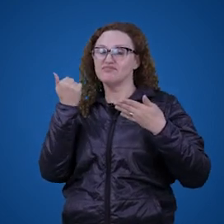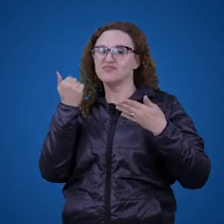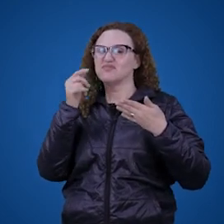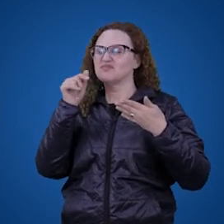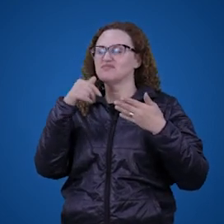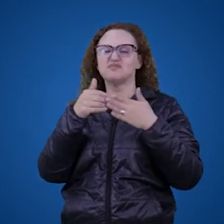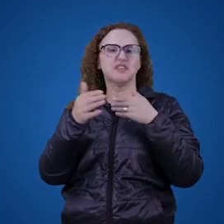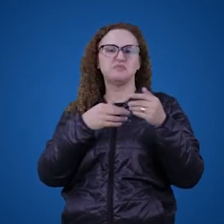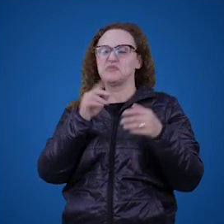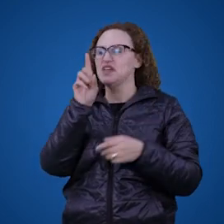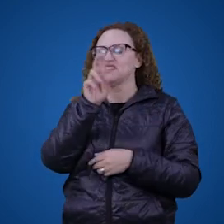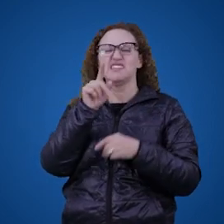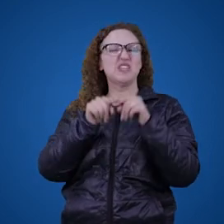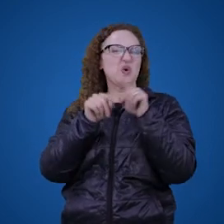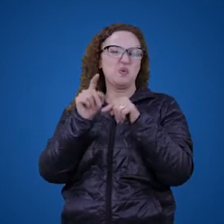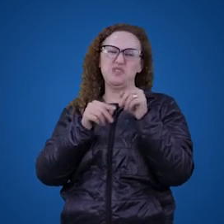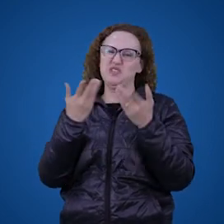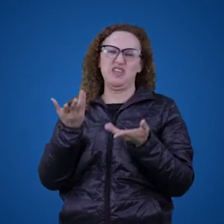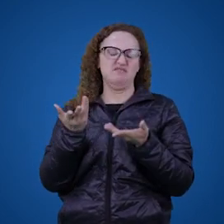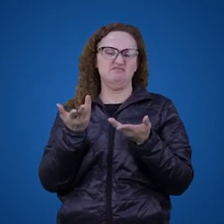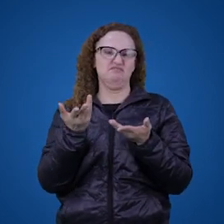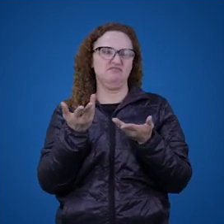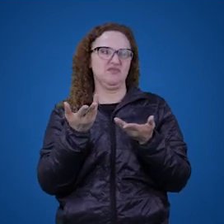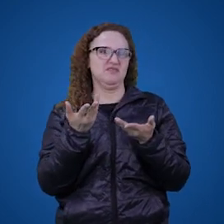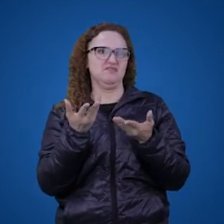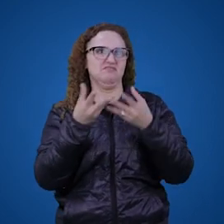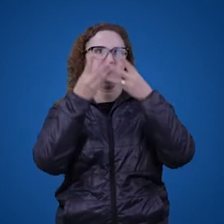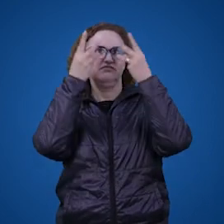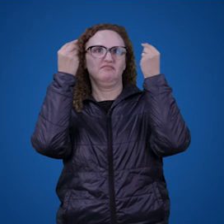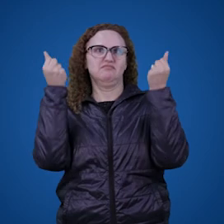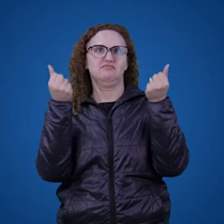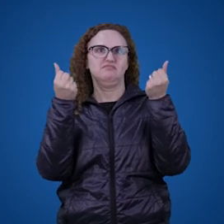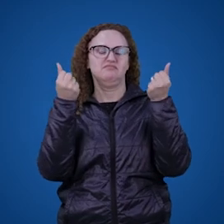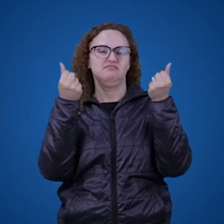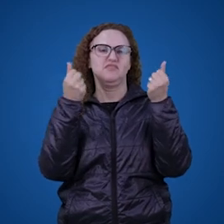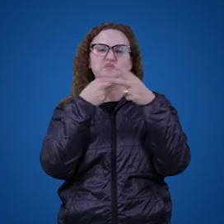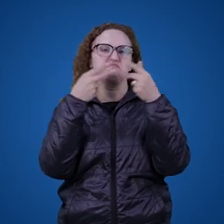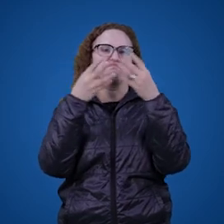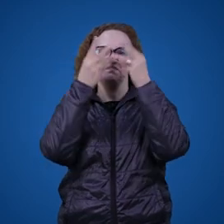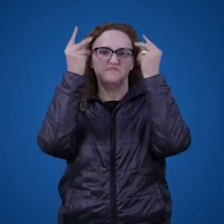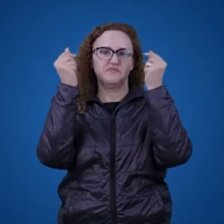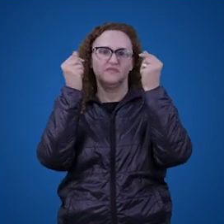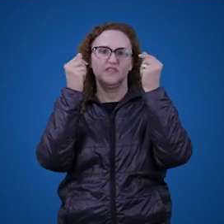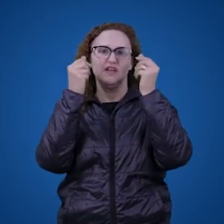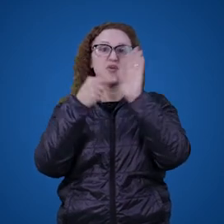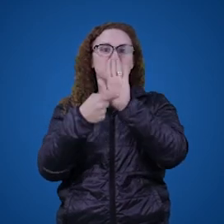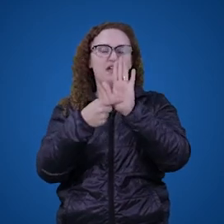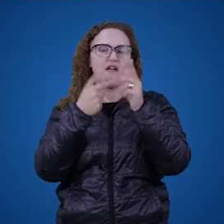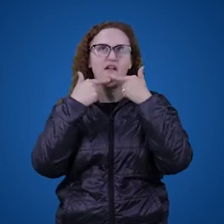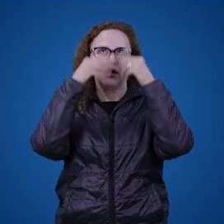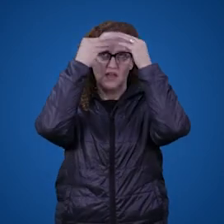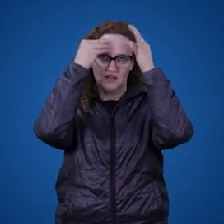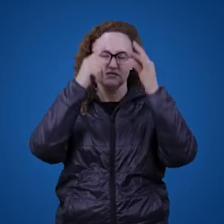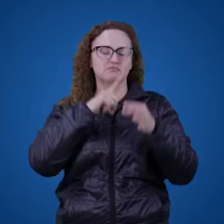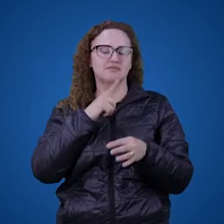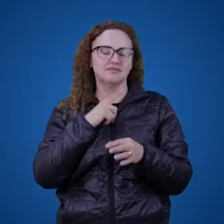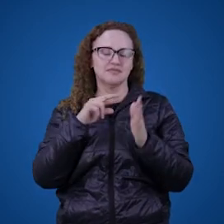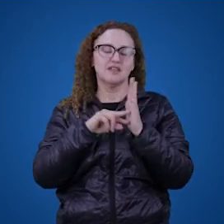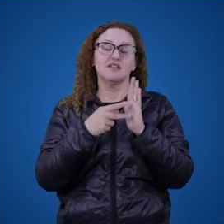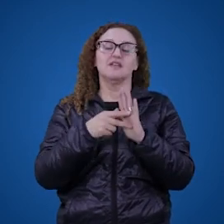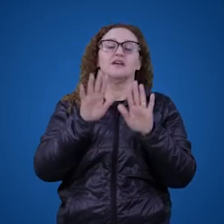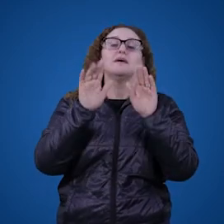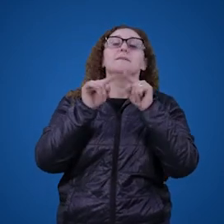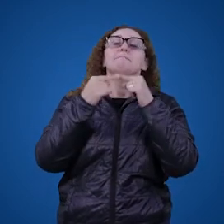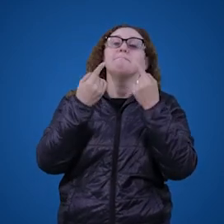dependem nem de objetos e nem de entidades abstratas para explicar porque a nossa linguagem tem significado. Depende